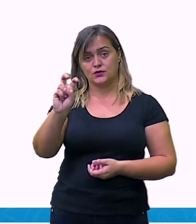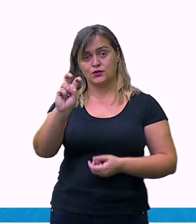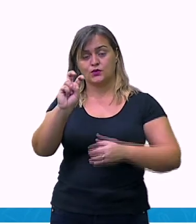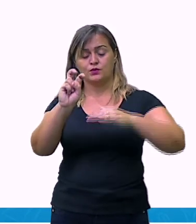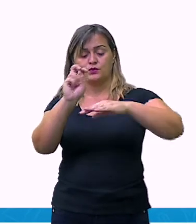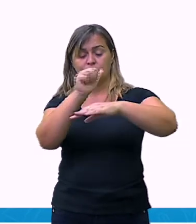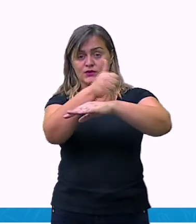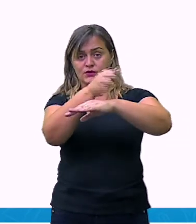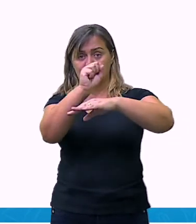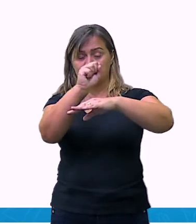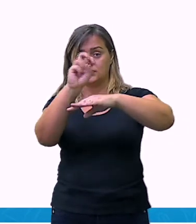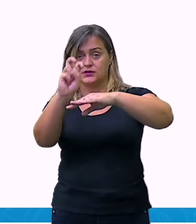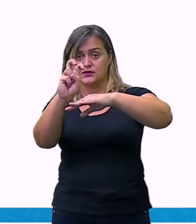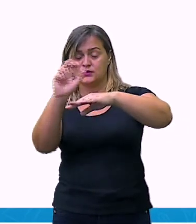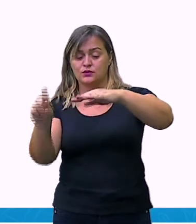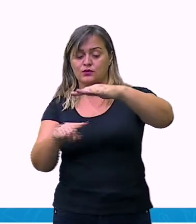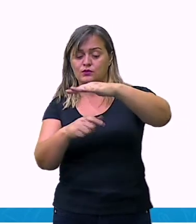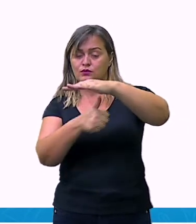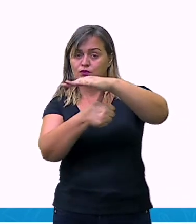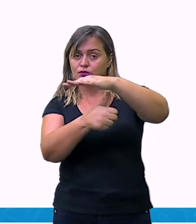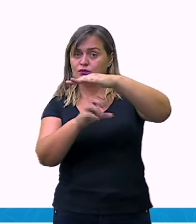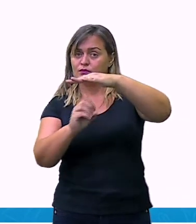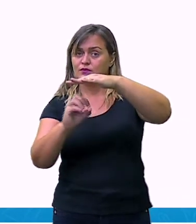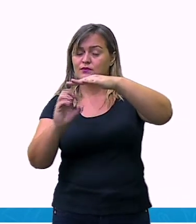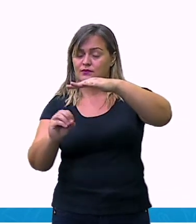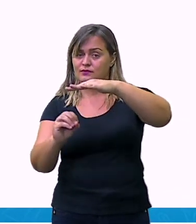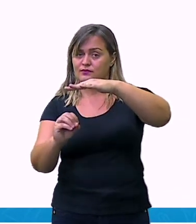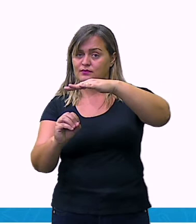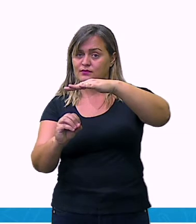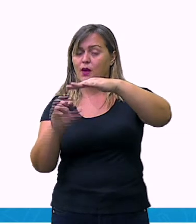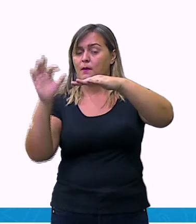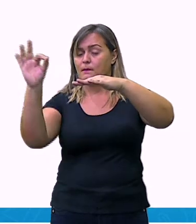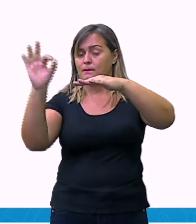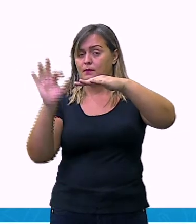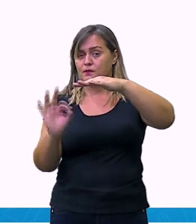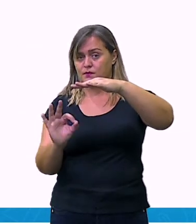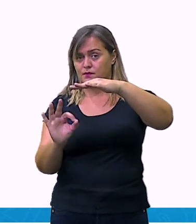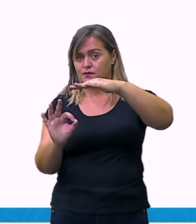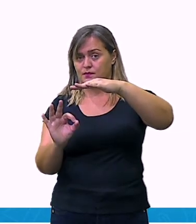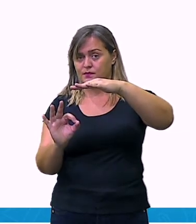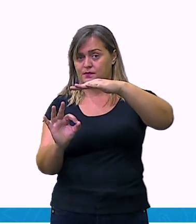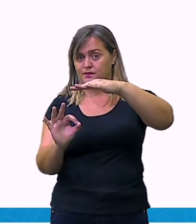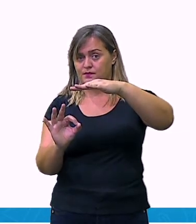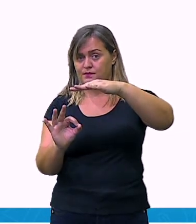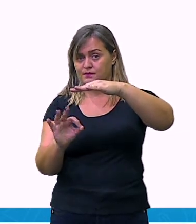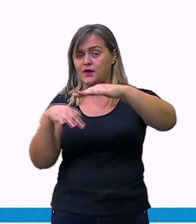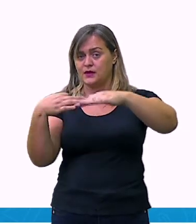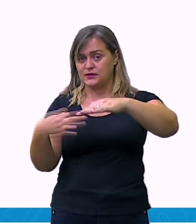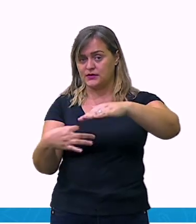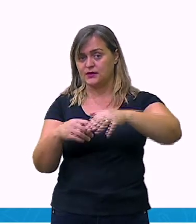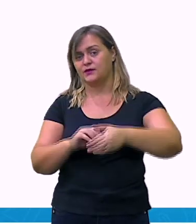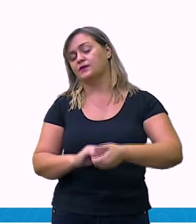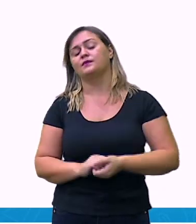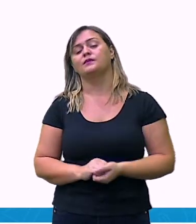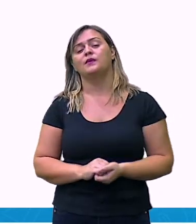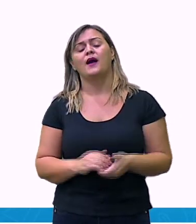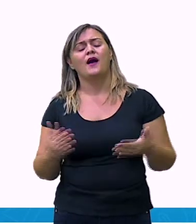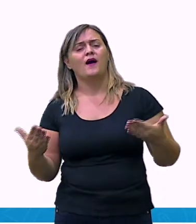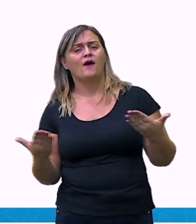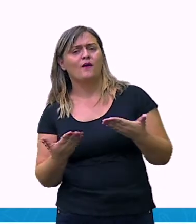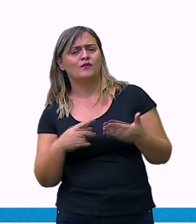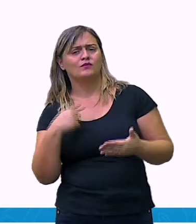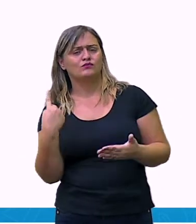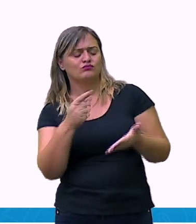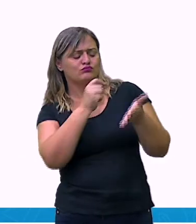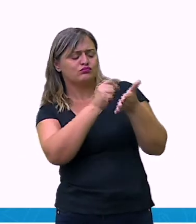Então vamos lá, para os nossos exercícios. Primeira coisa que nós faremos agora é escrever como se lê cada